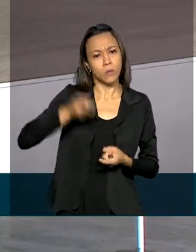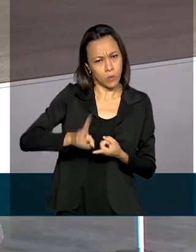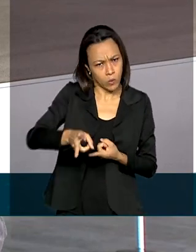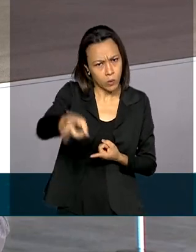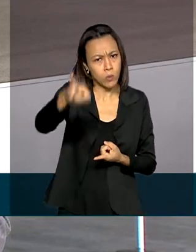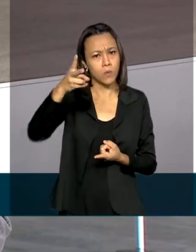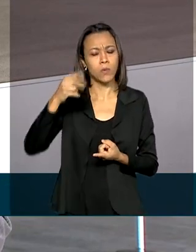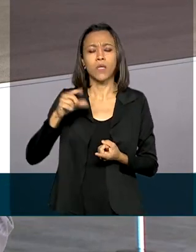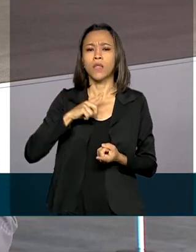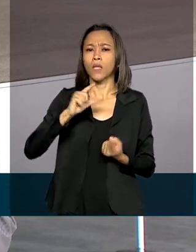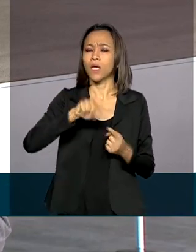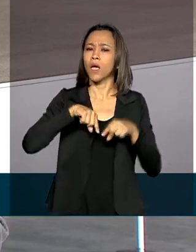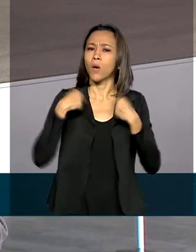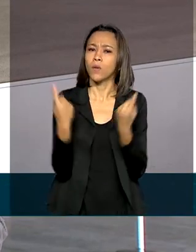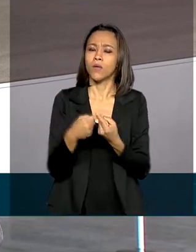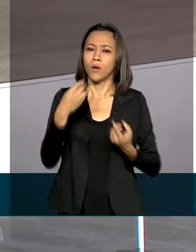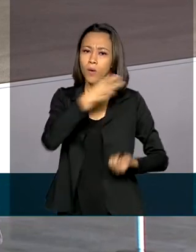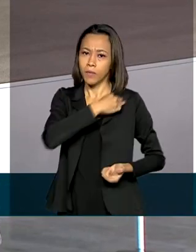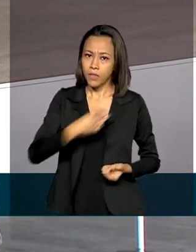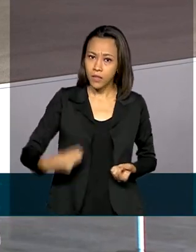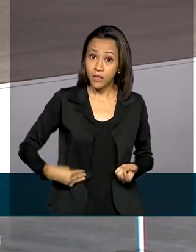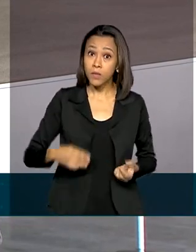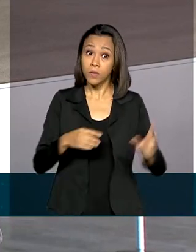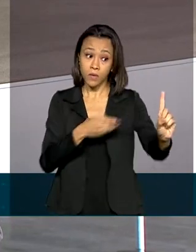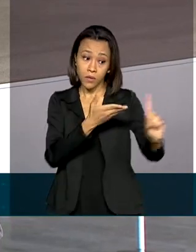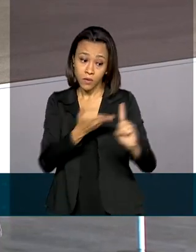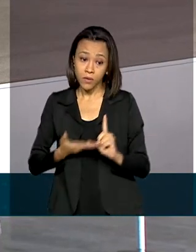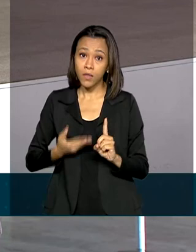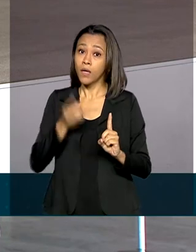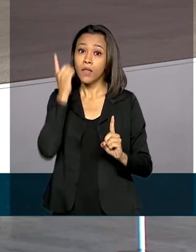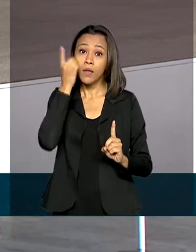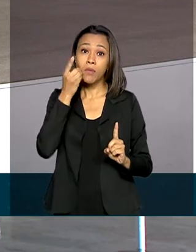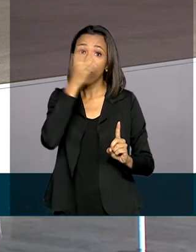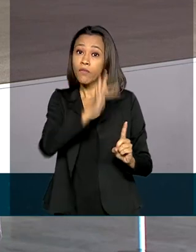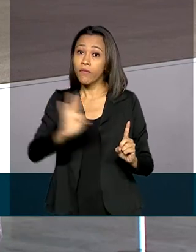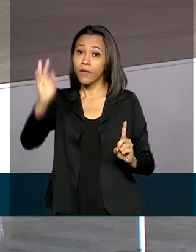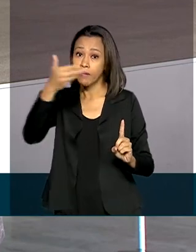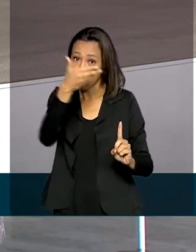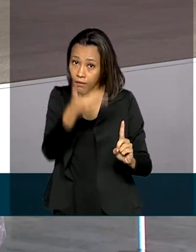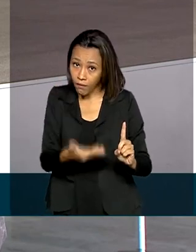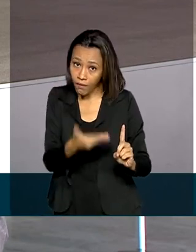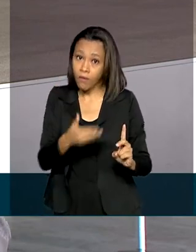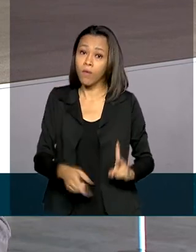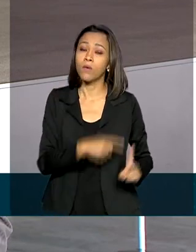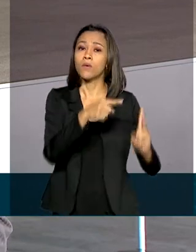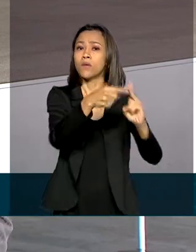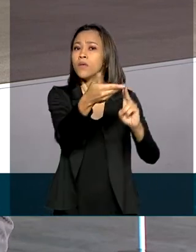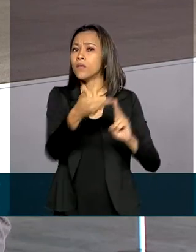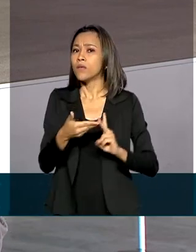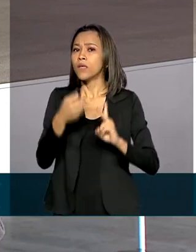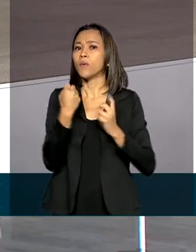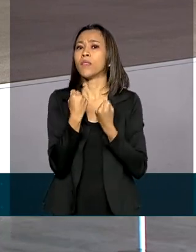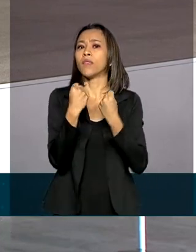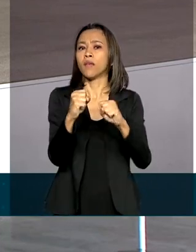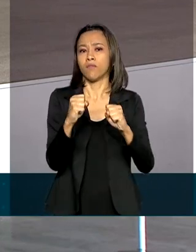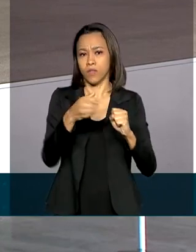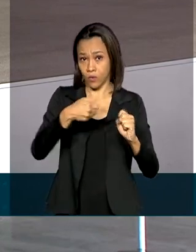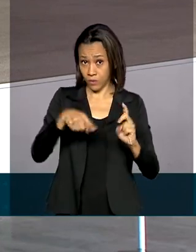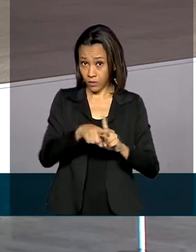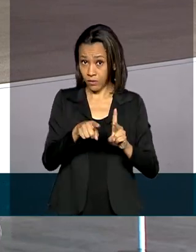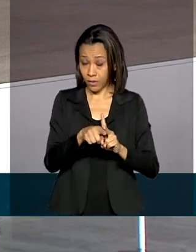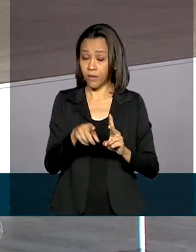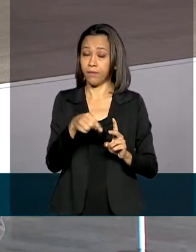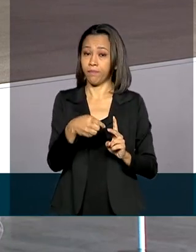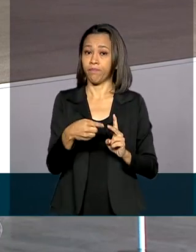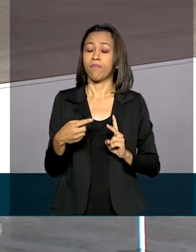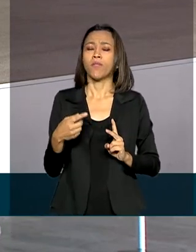se reúne com ministros e também recebe o deputado federal Osmar Terra e o defensor público federal, o Daniel de Macedo. E ontem,